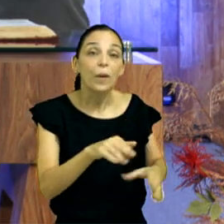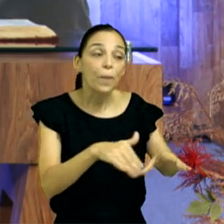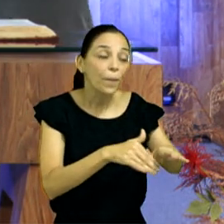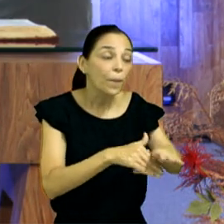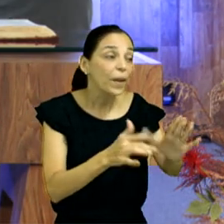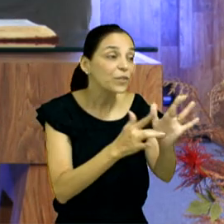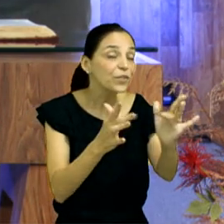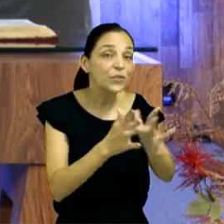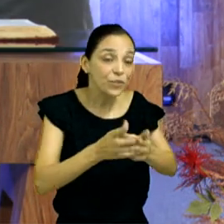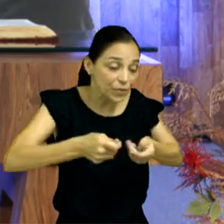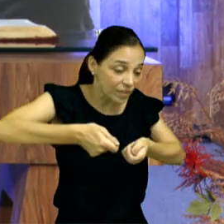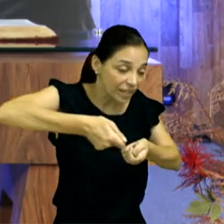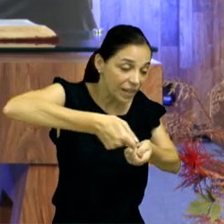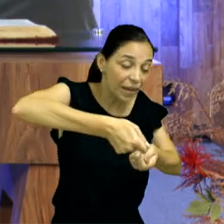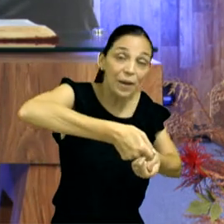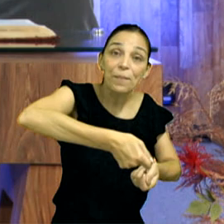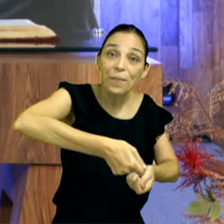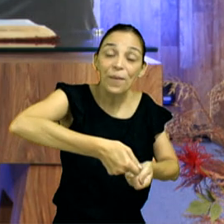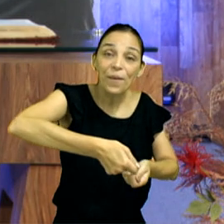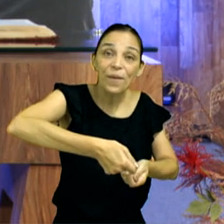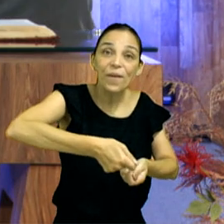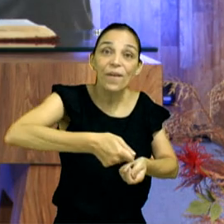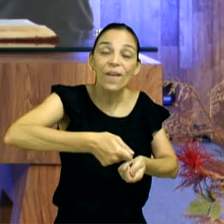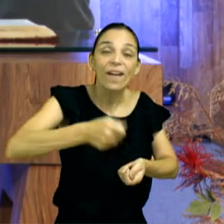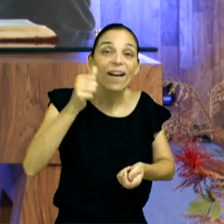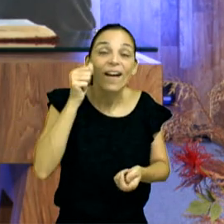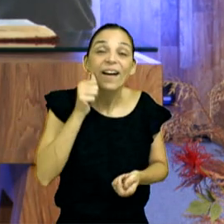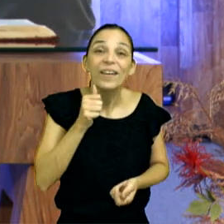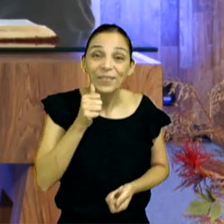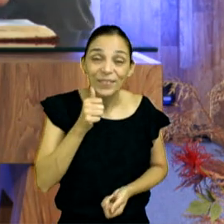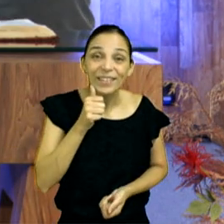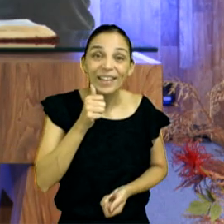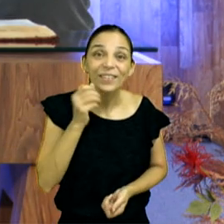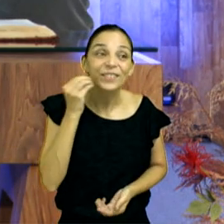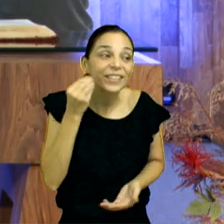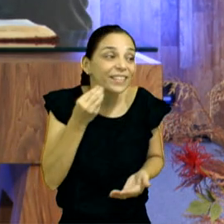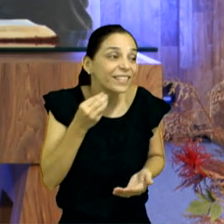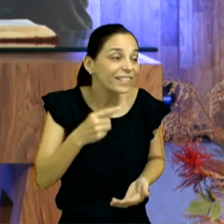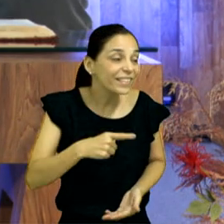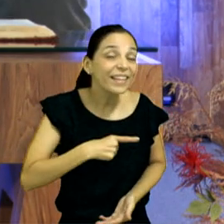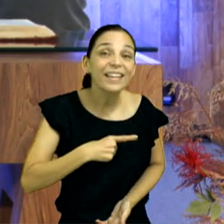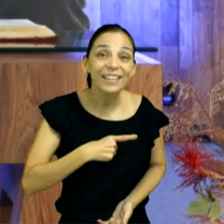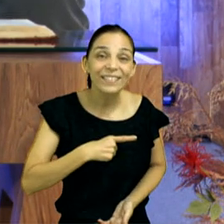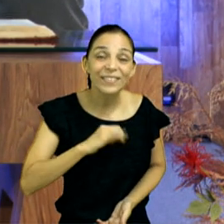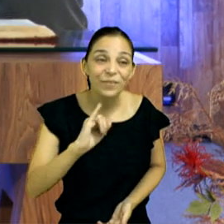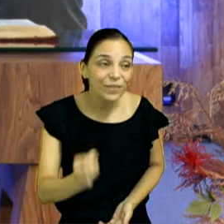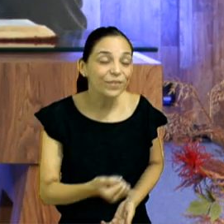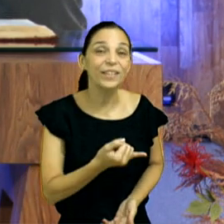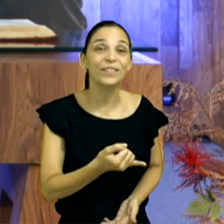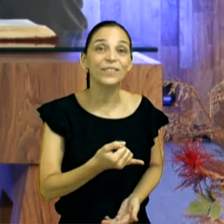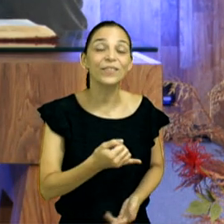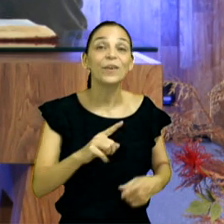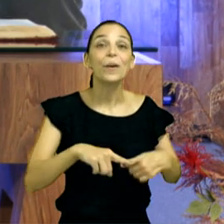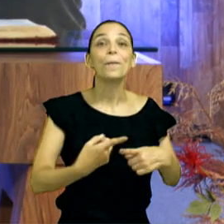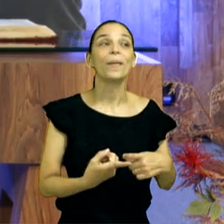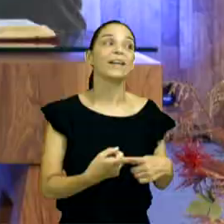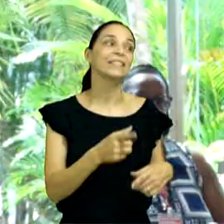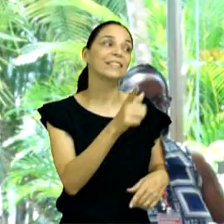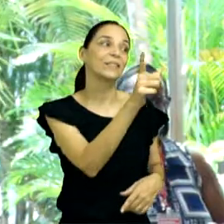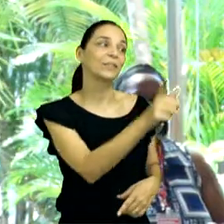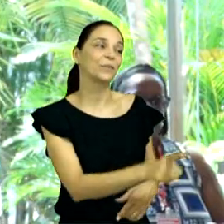dizendo, esse homem não é profeta coisa nenhuma, e o Senhor revelou isso, e Simão, o leproso,